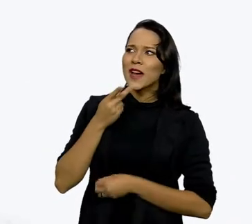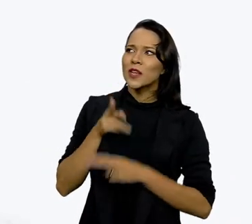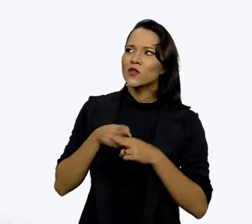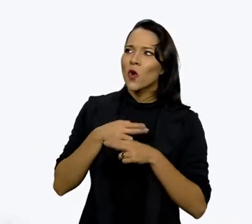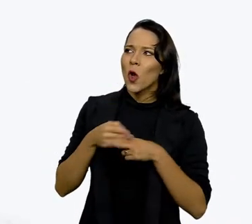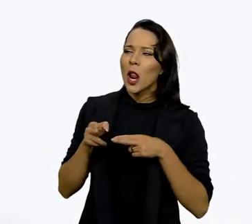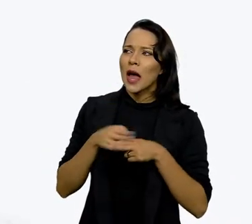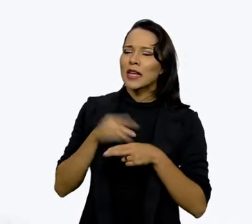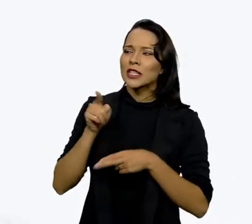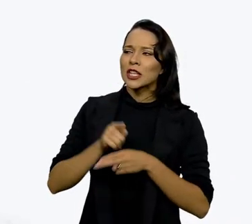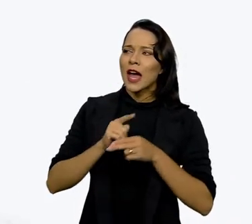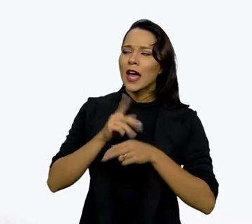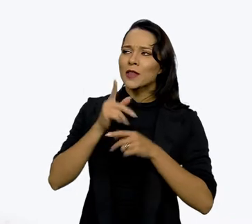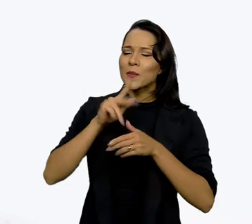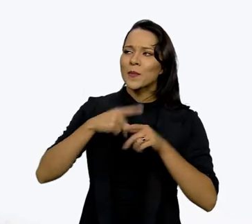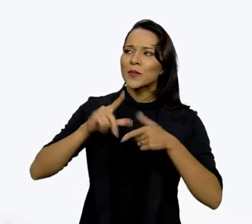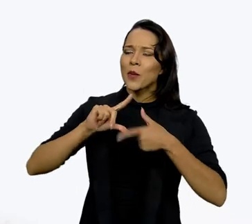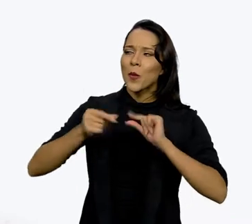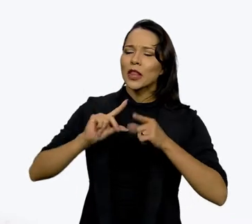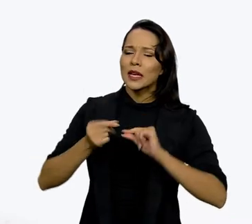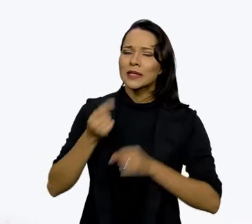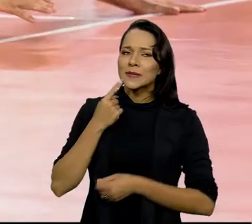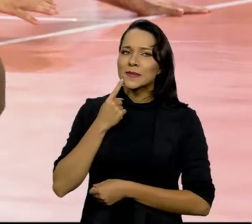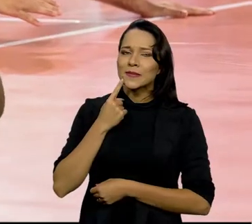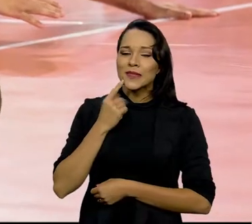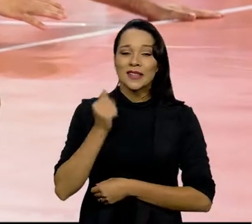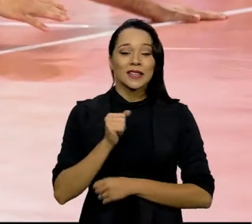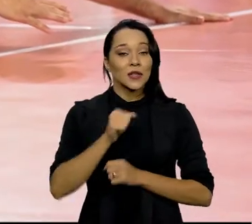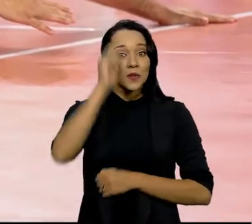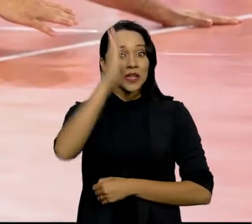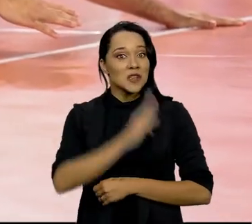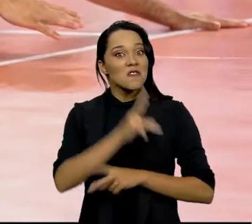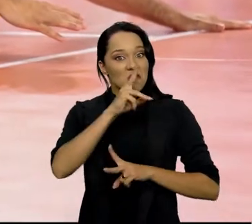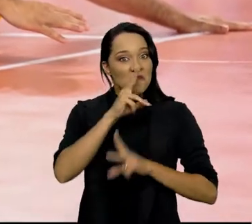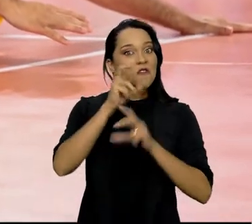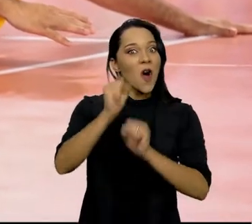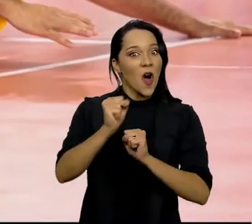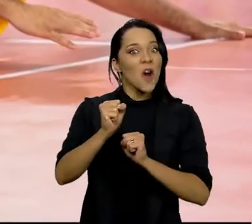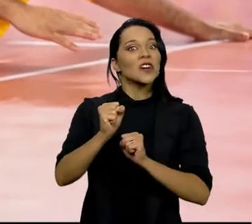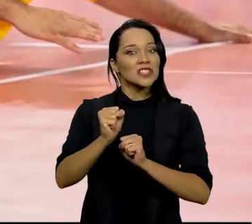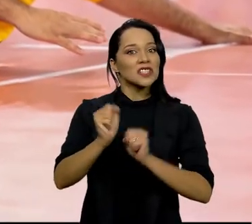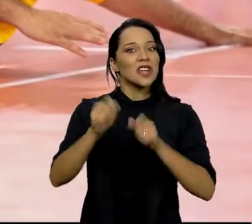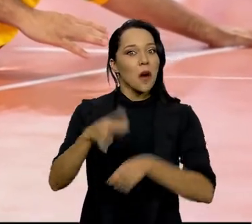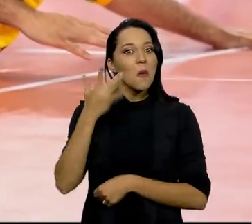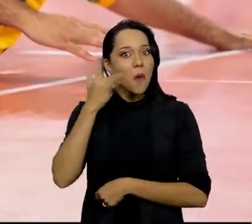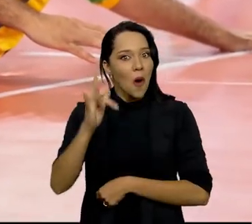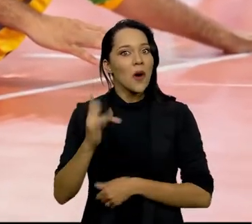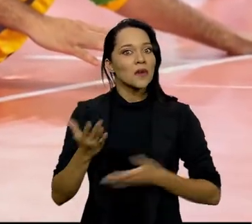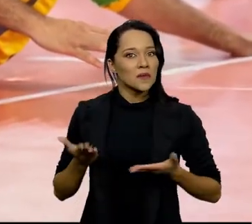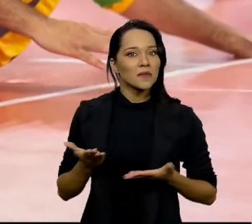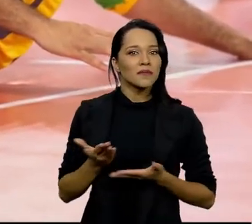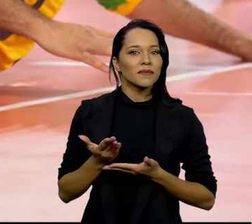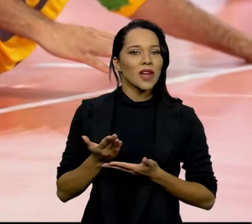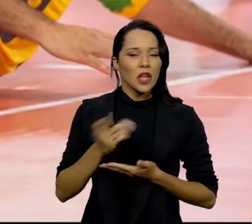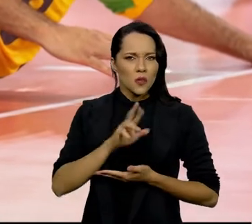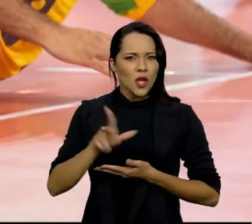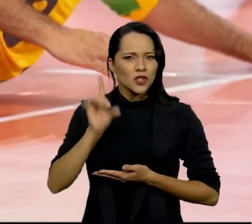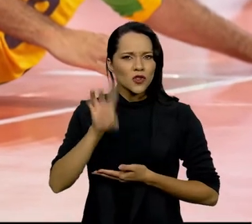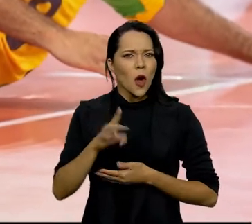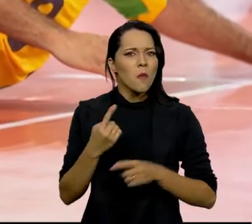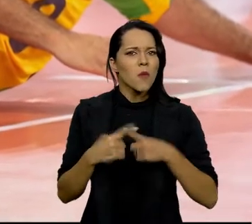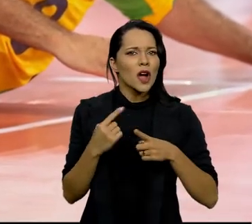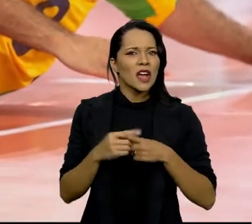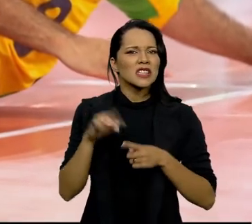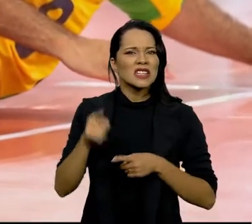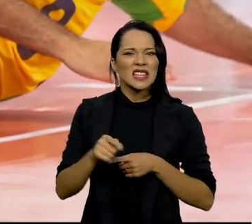chocolate em japonês? Chocolate. Os brasileiros são fortes candidatos ao ouro lá em Tóquio, hein? Não só por